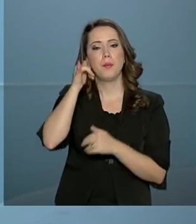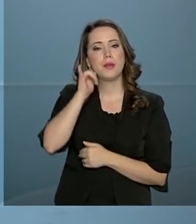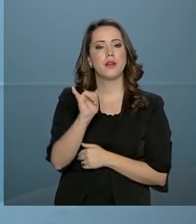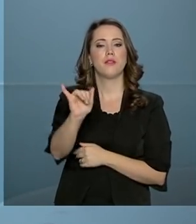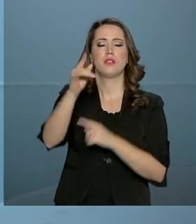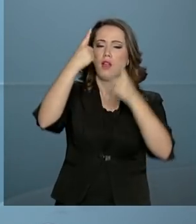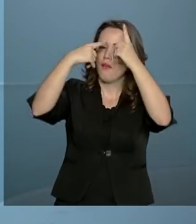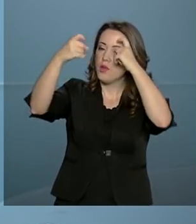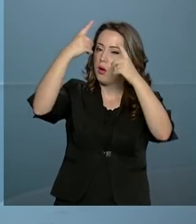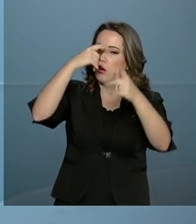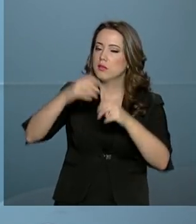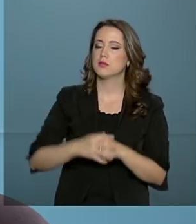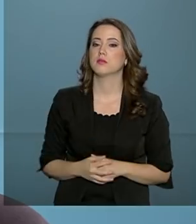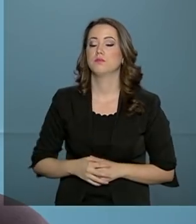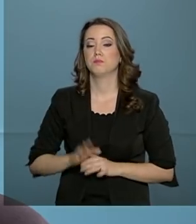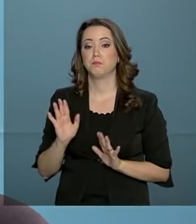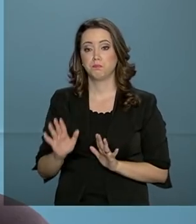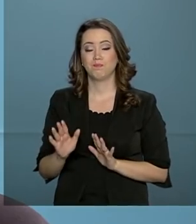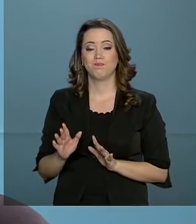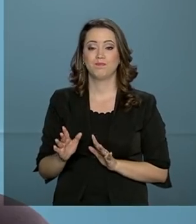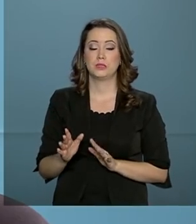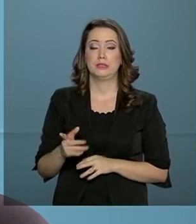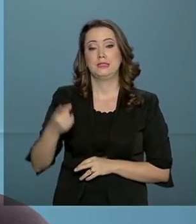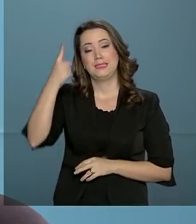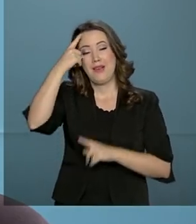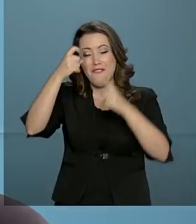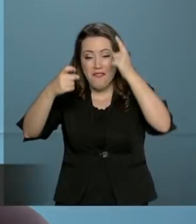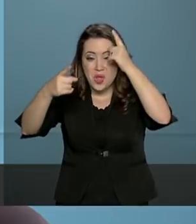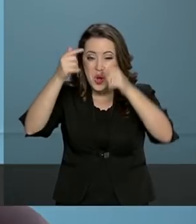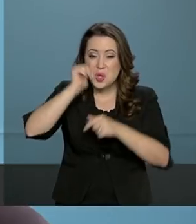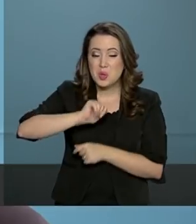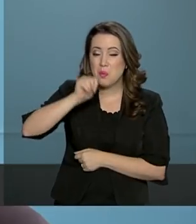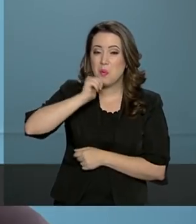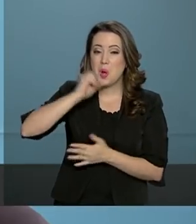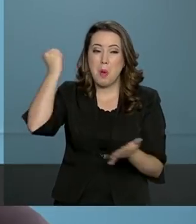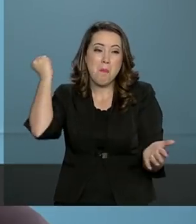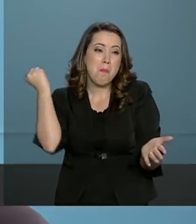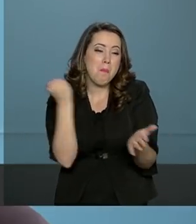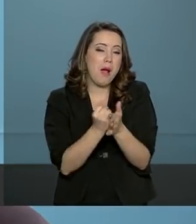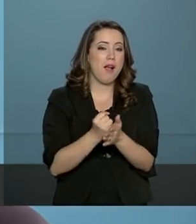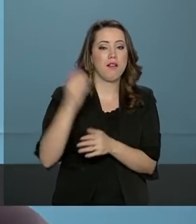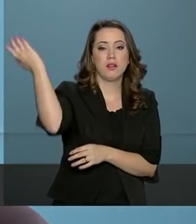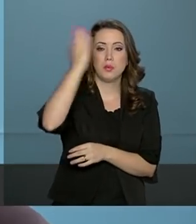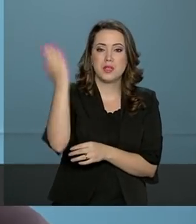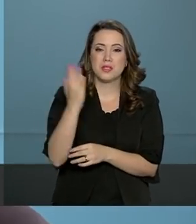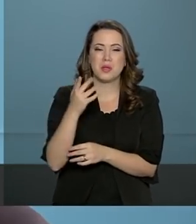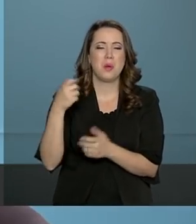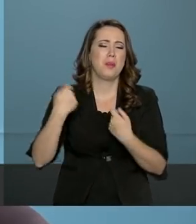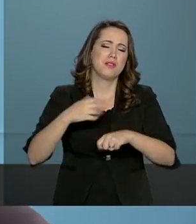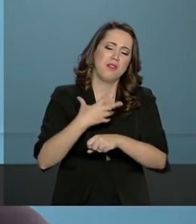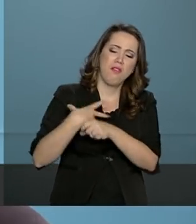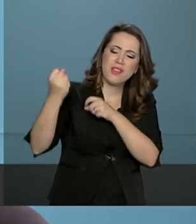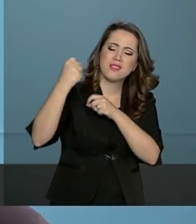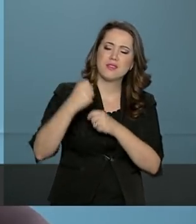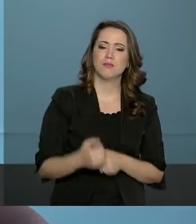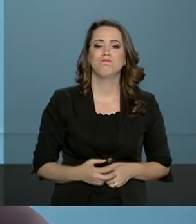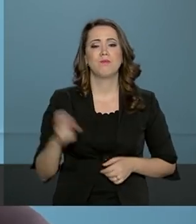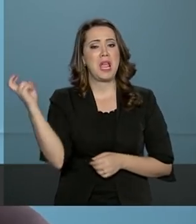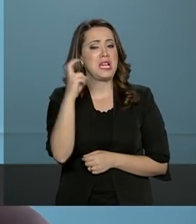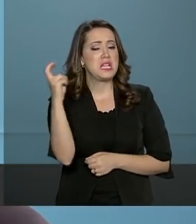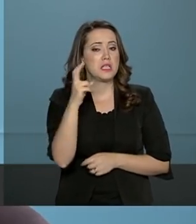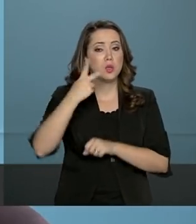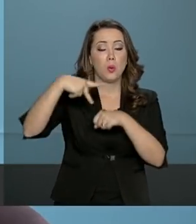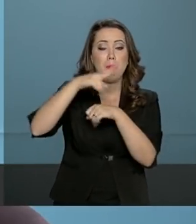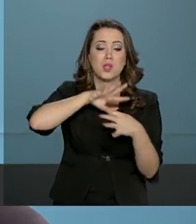esse tipo de violência contra a mulher? Violência contra a mulher é uma marca que essa nação tem que superar. Somos o quinto país do mundo que mais mata mulheres.